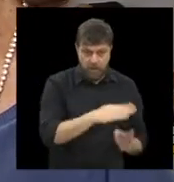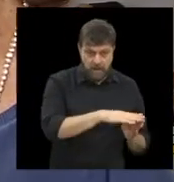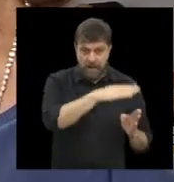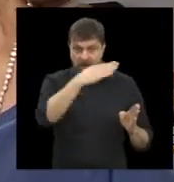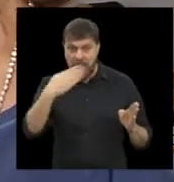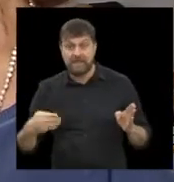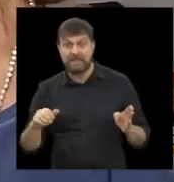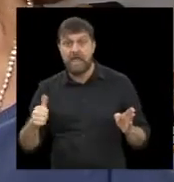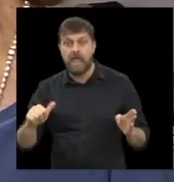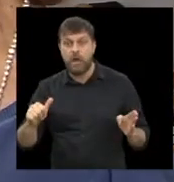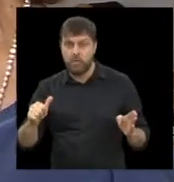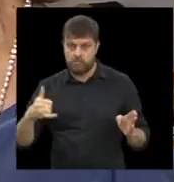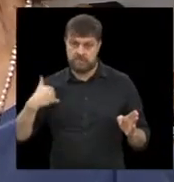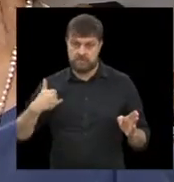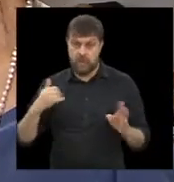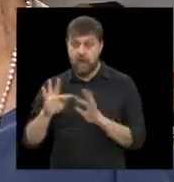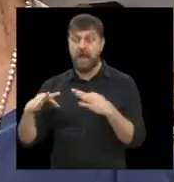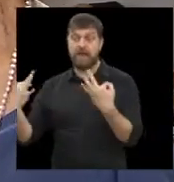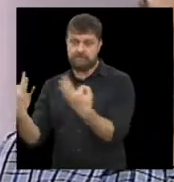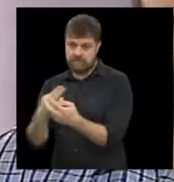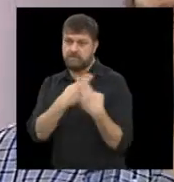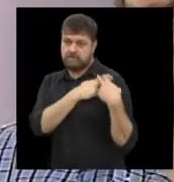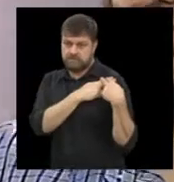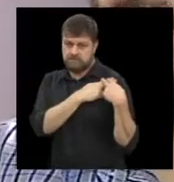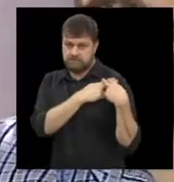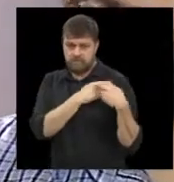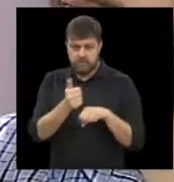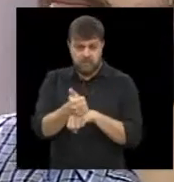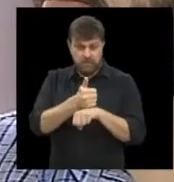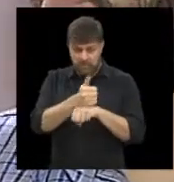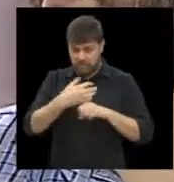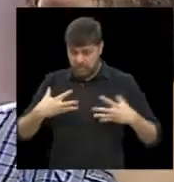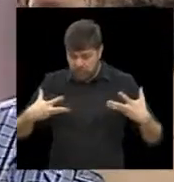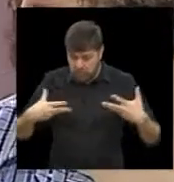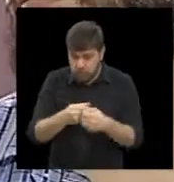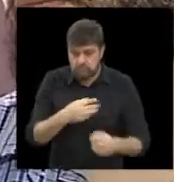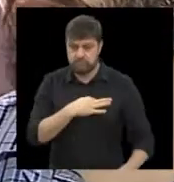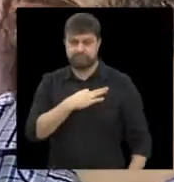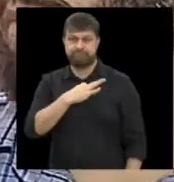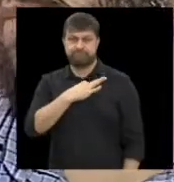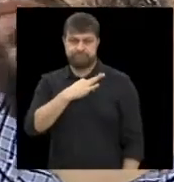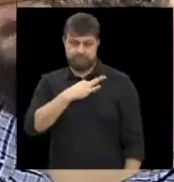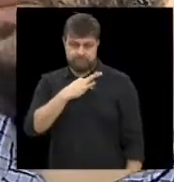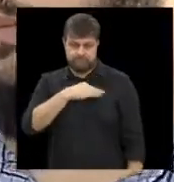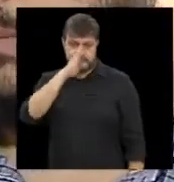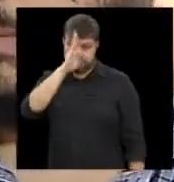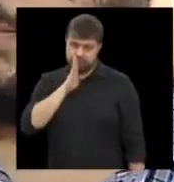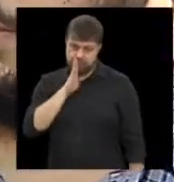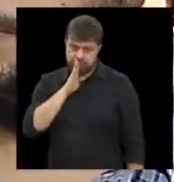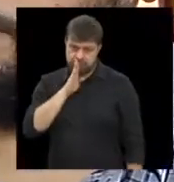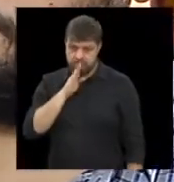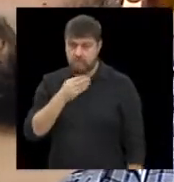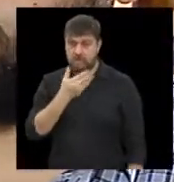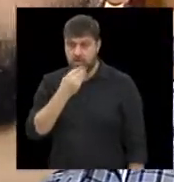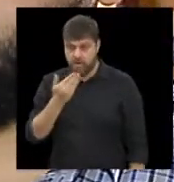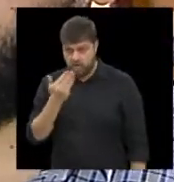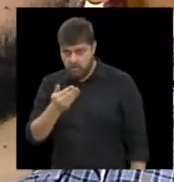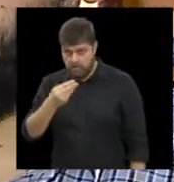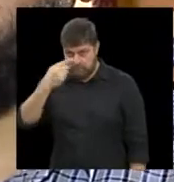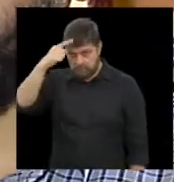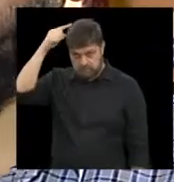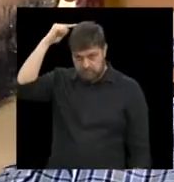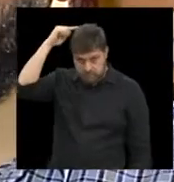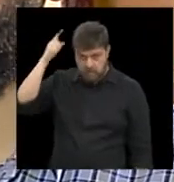anos e suas famílias ou responsáveis. Todos os profissionais do projeto são voluntários. Roger, que é recém